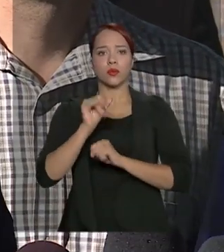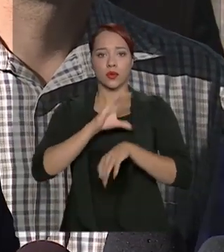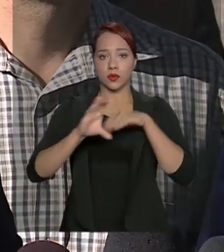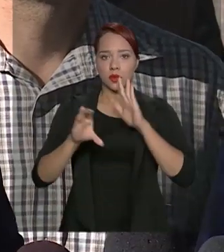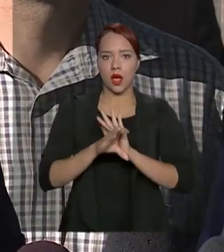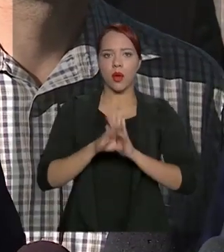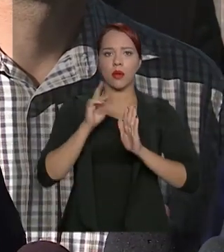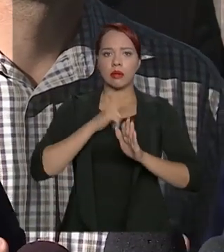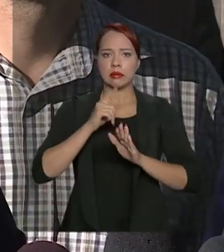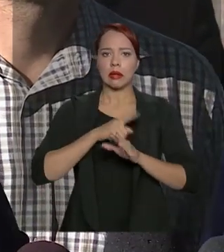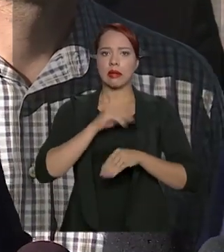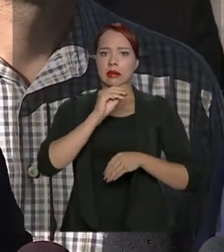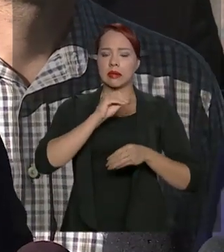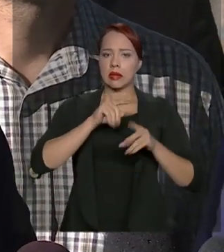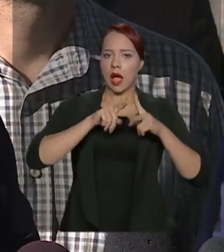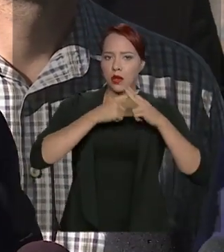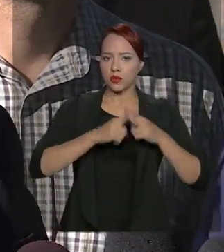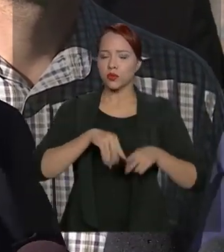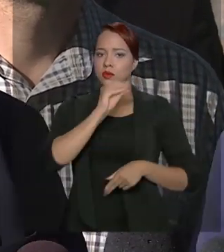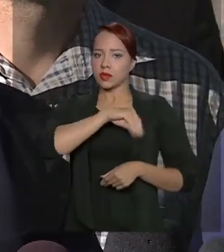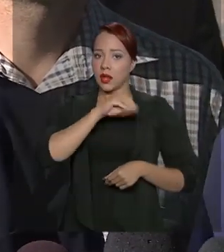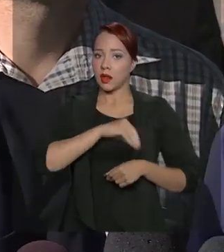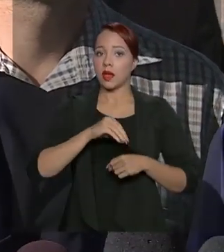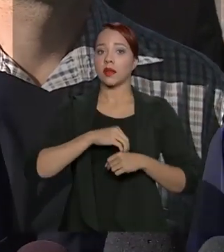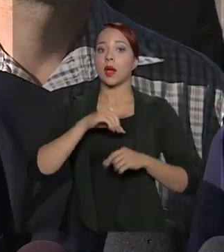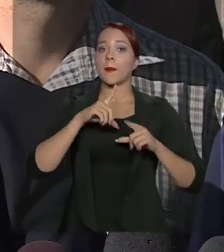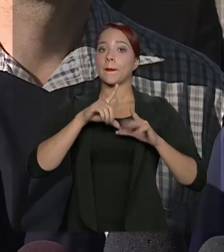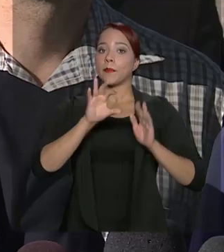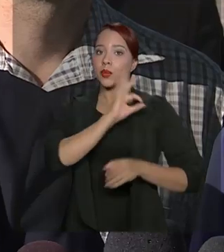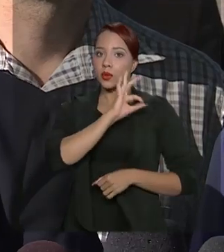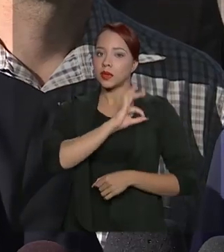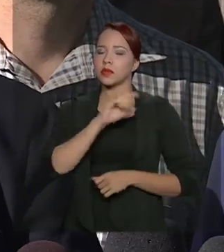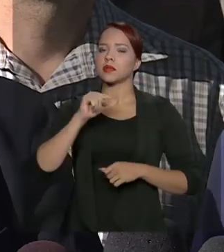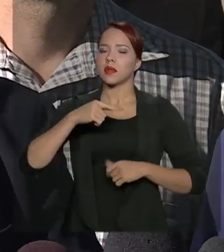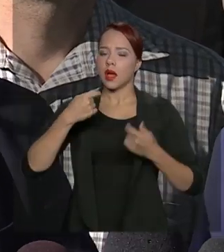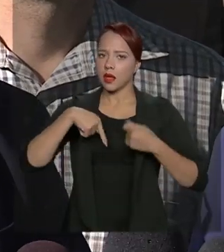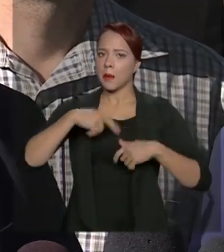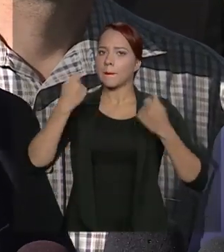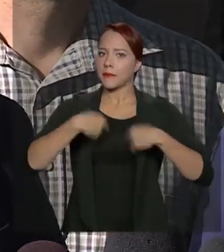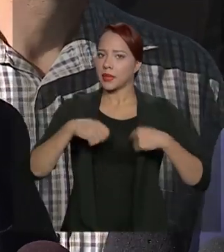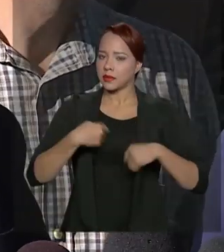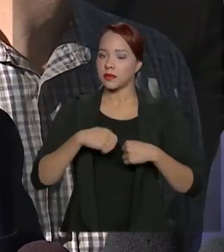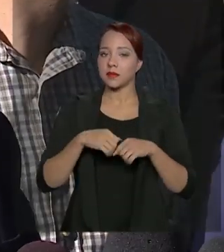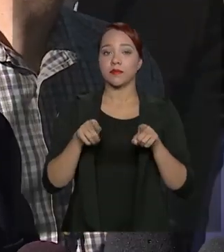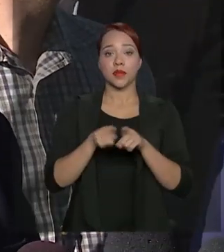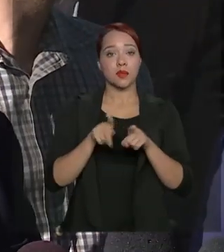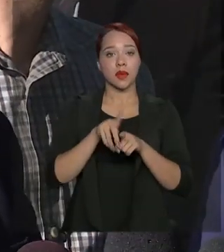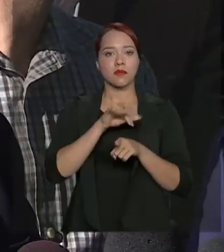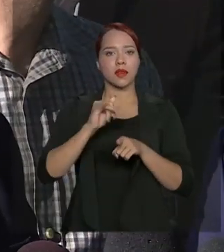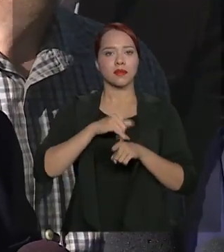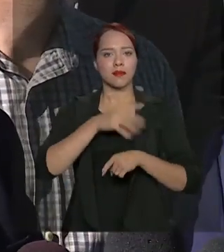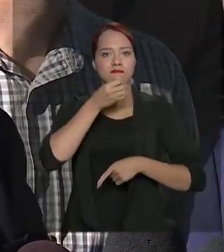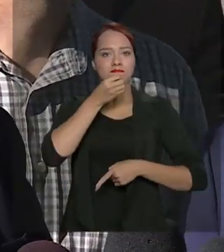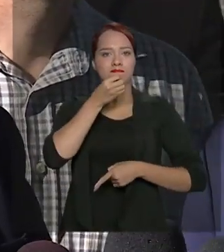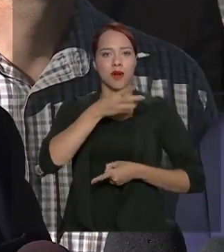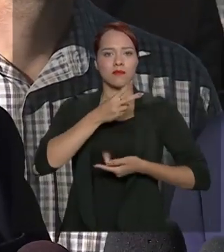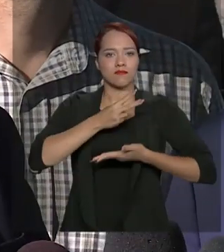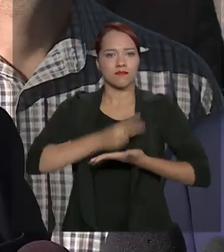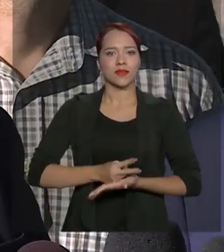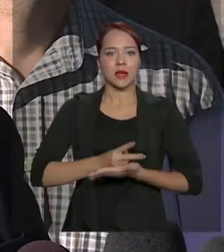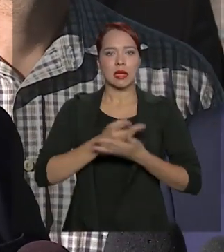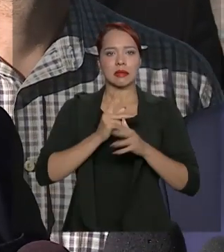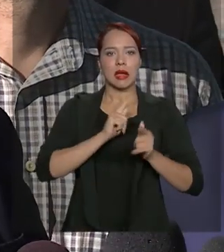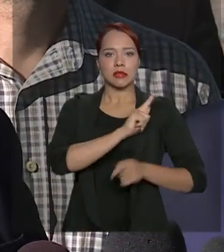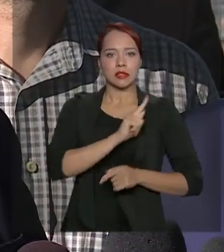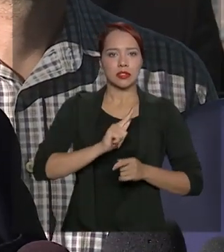dar o reajuste que as polícias aqui do DF, as forças de segurança merecem, e nós vamos ter estabilidade na gestão do